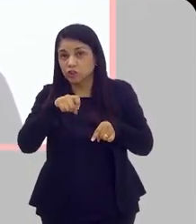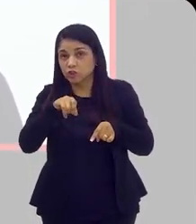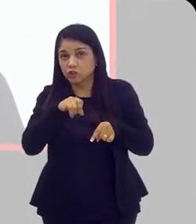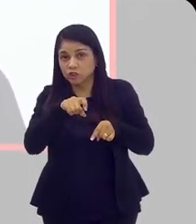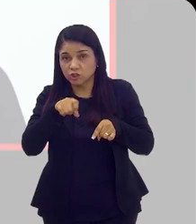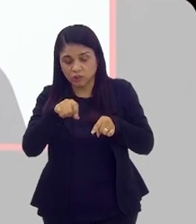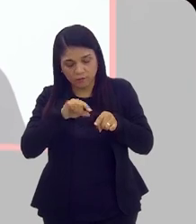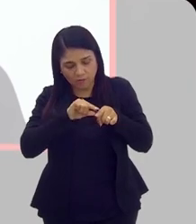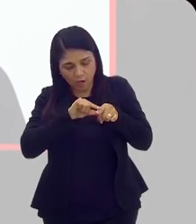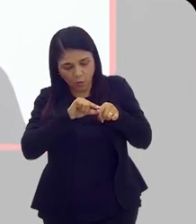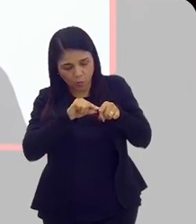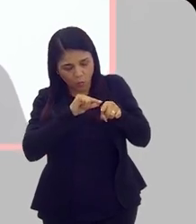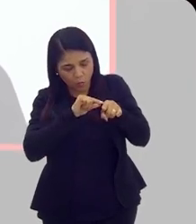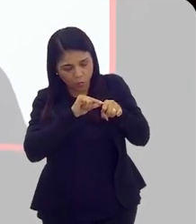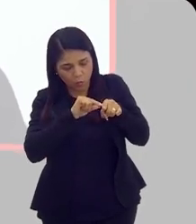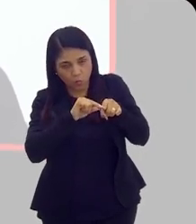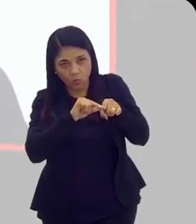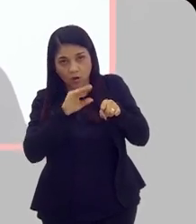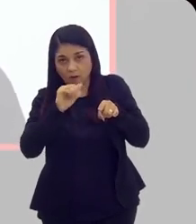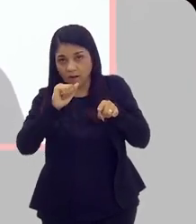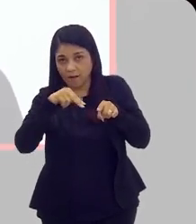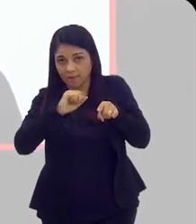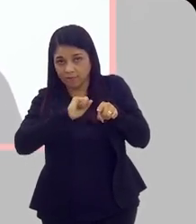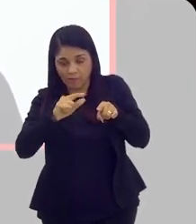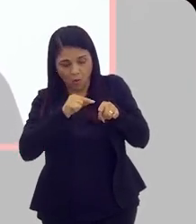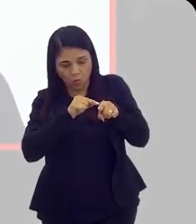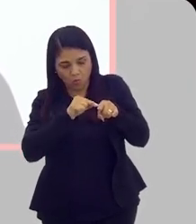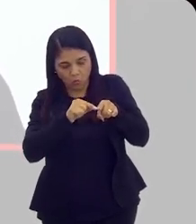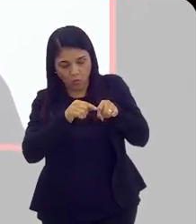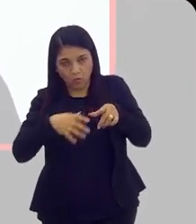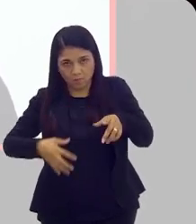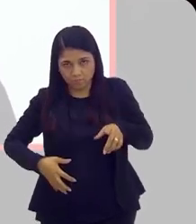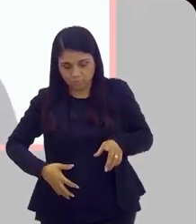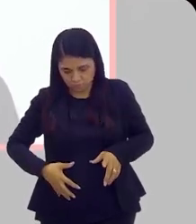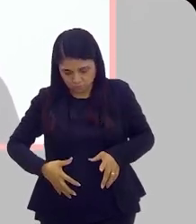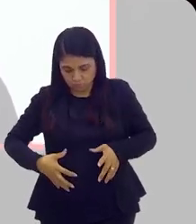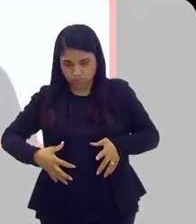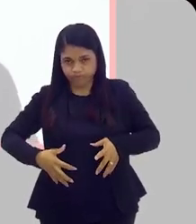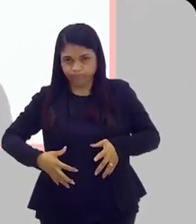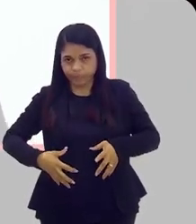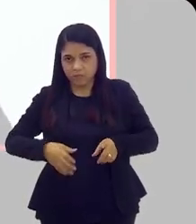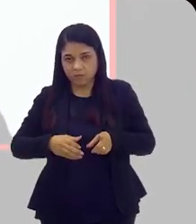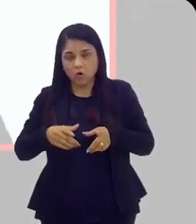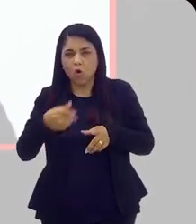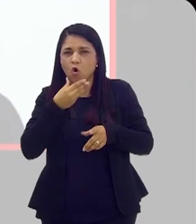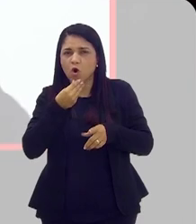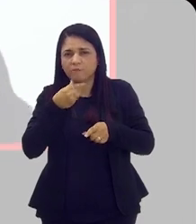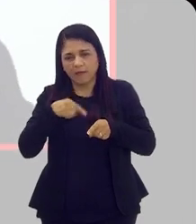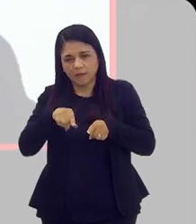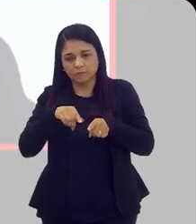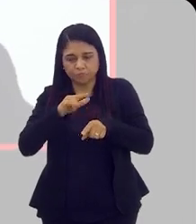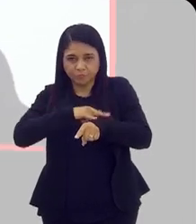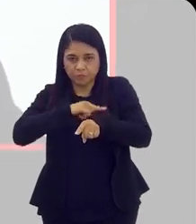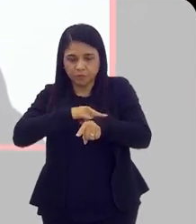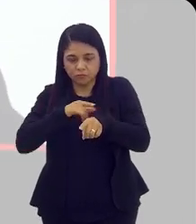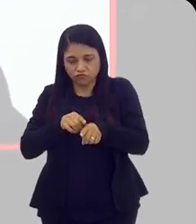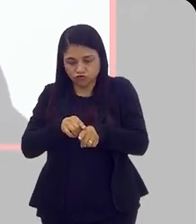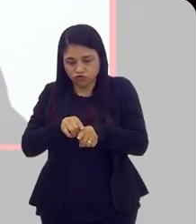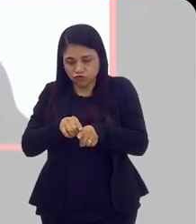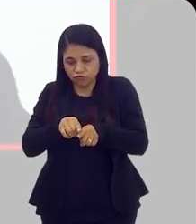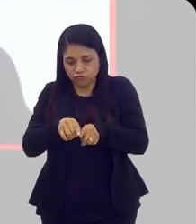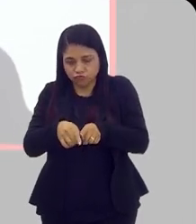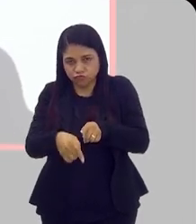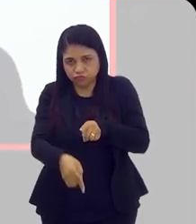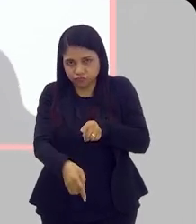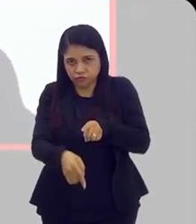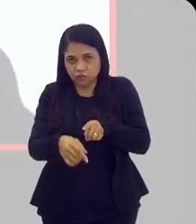né? É porque a uretra, que é o canal que leva a urina da bexiga até o pênis, quando o homem vai lá no banheiro, né? E aí ele vai lá